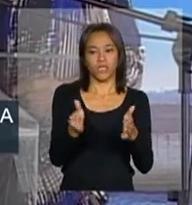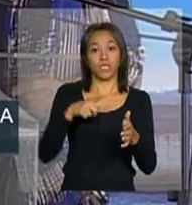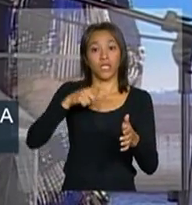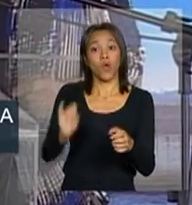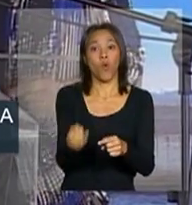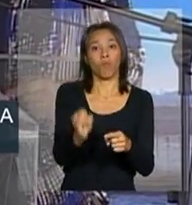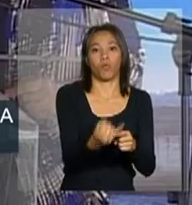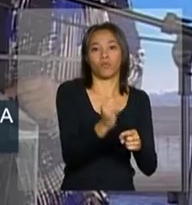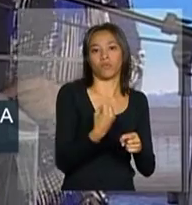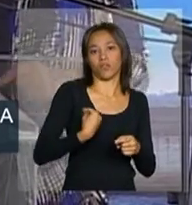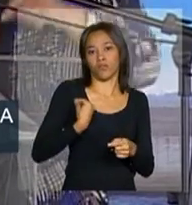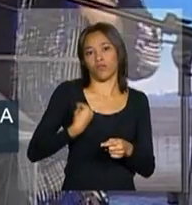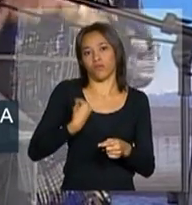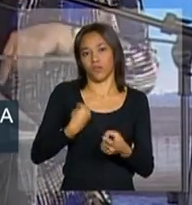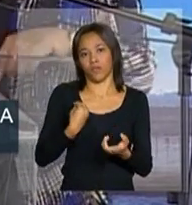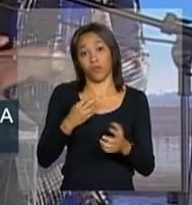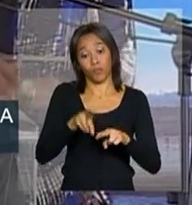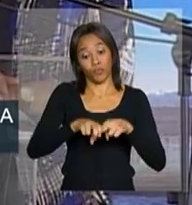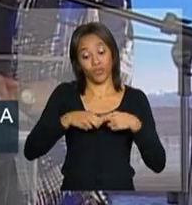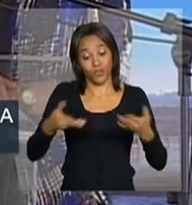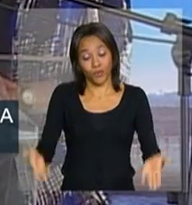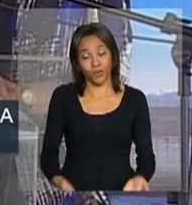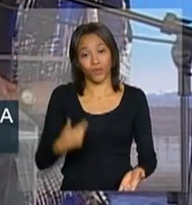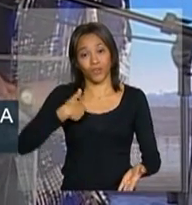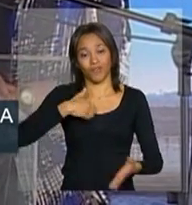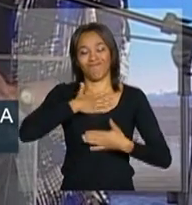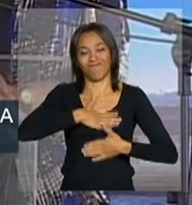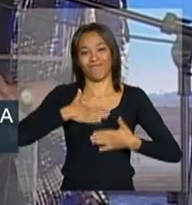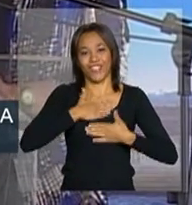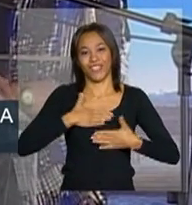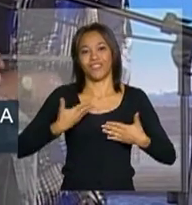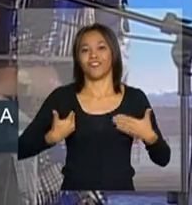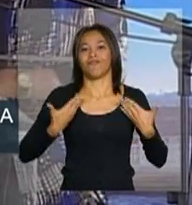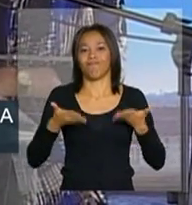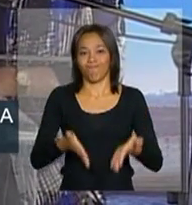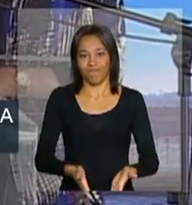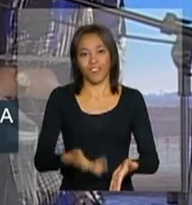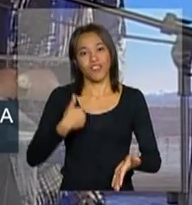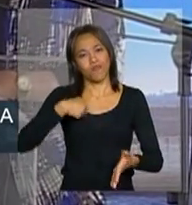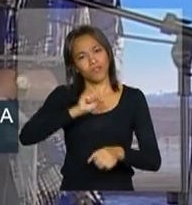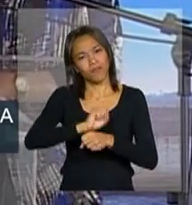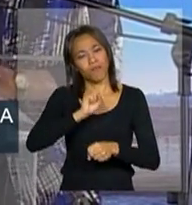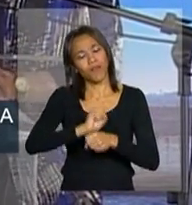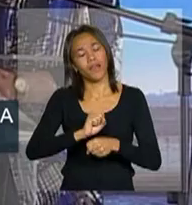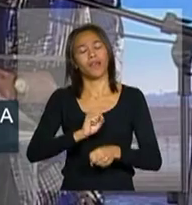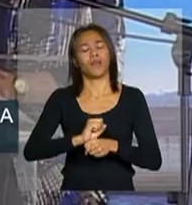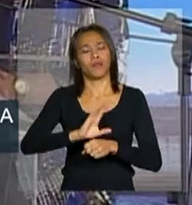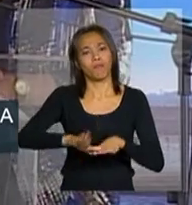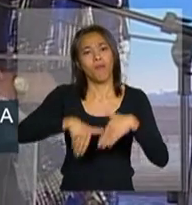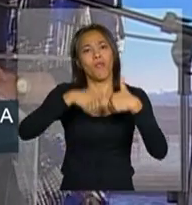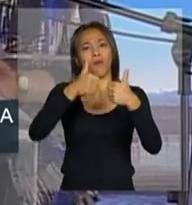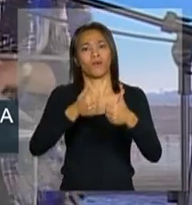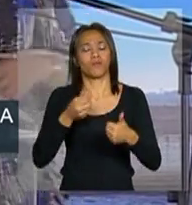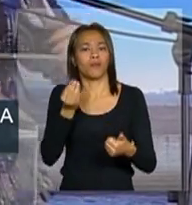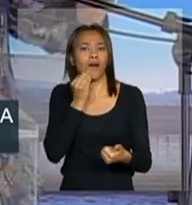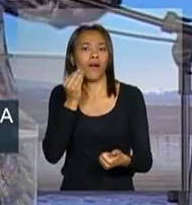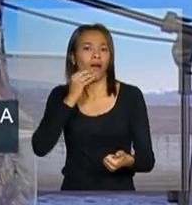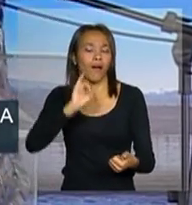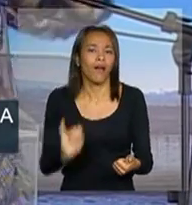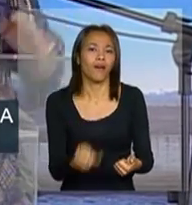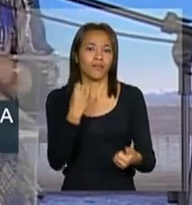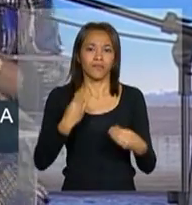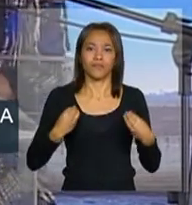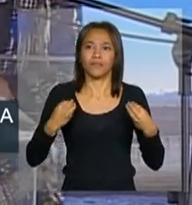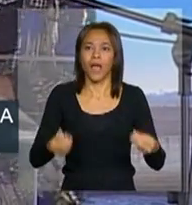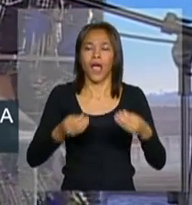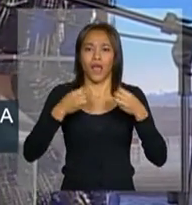oportunidade. Por isso, eu estou muito feliz aqui. E eu espero que uma das melhores oportunidades, além de